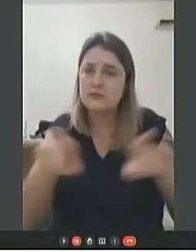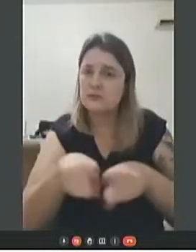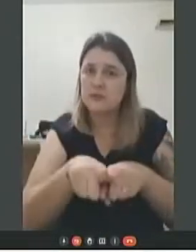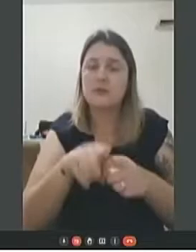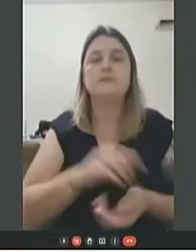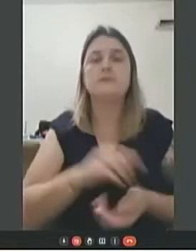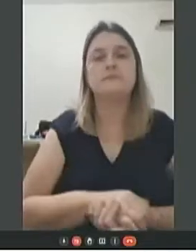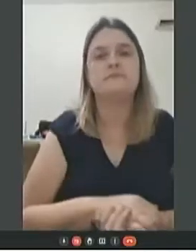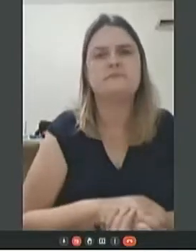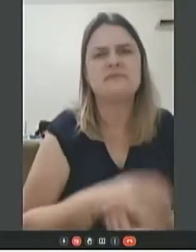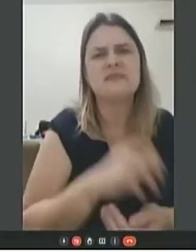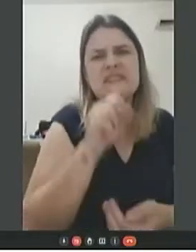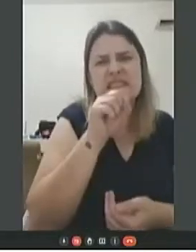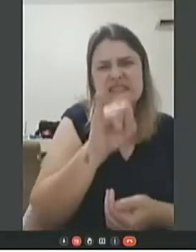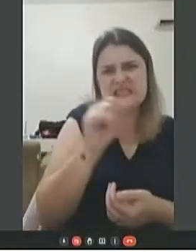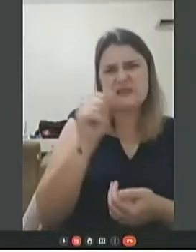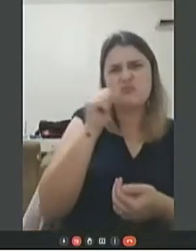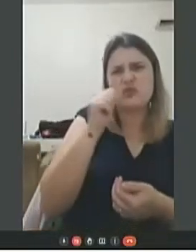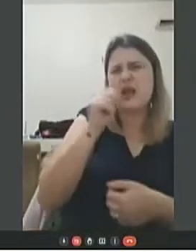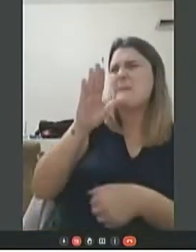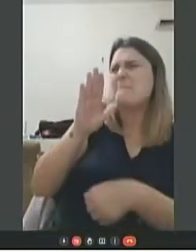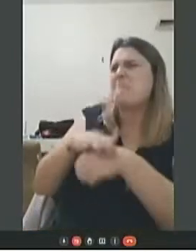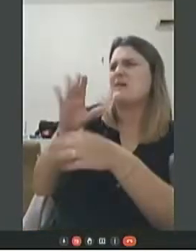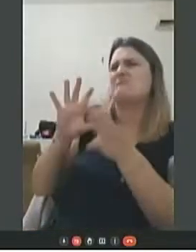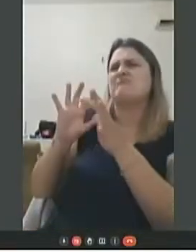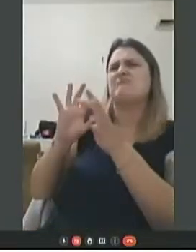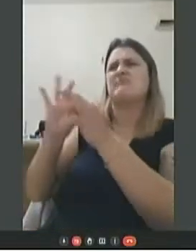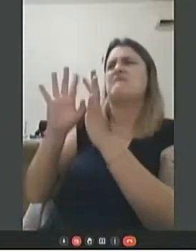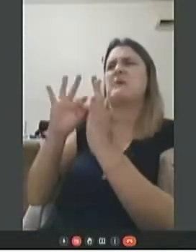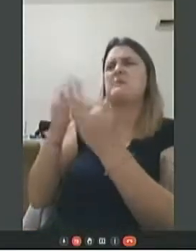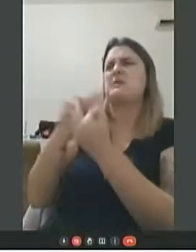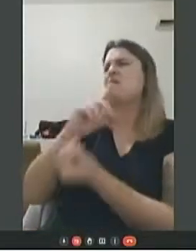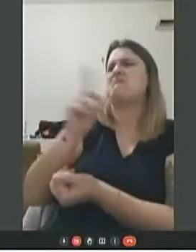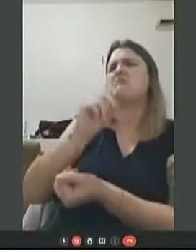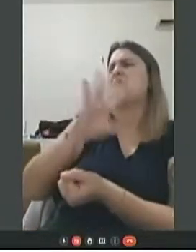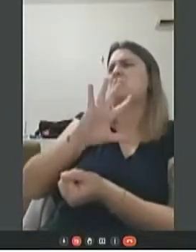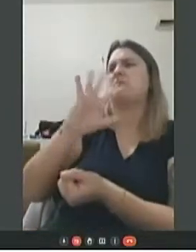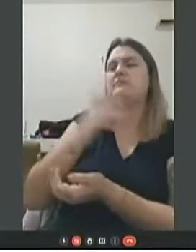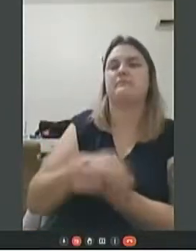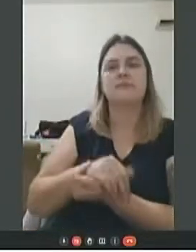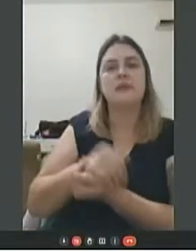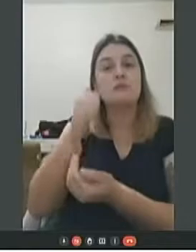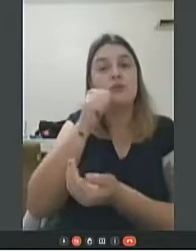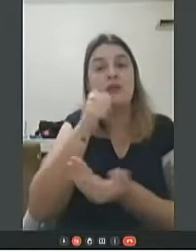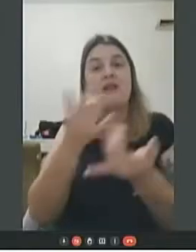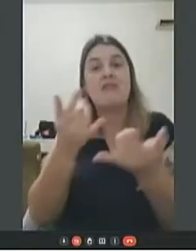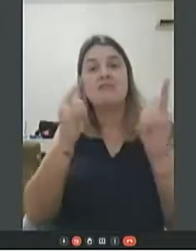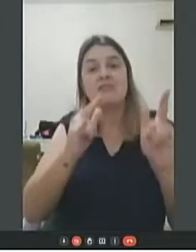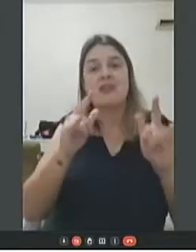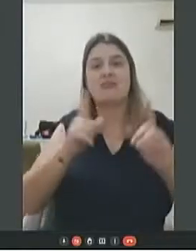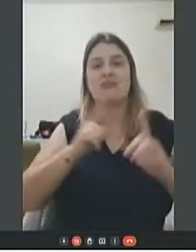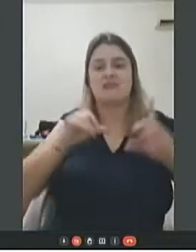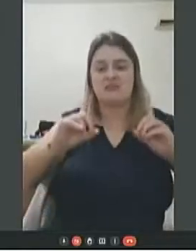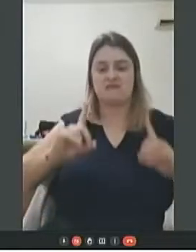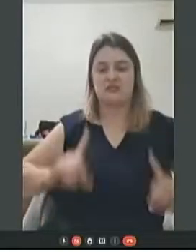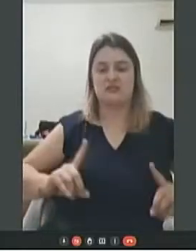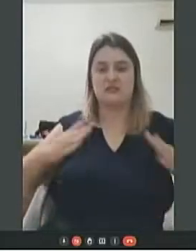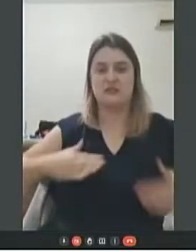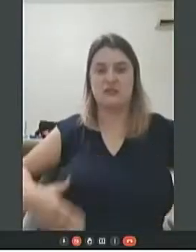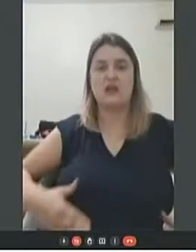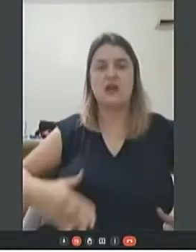Se ela fosse mais família, isso não aconteceria. Adolescente com deficiência física estuprada pelo tio.